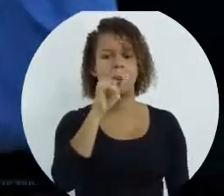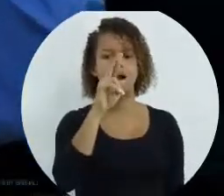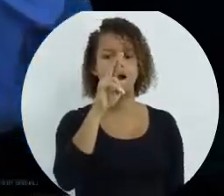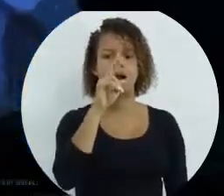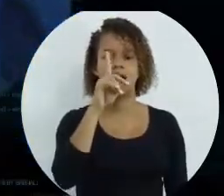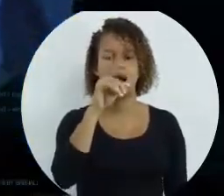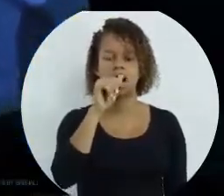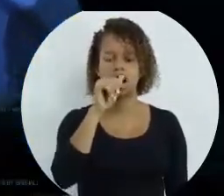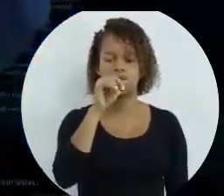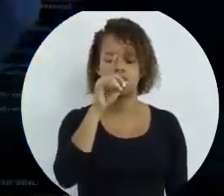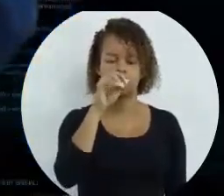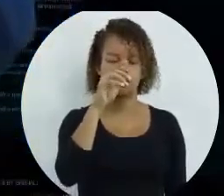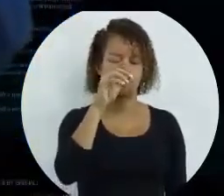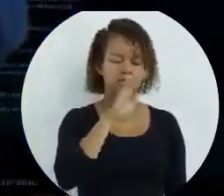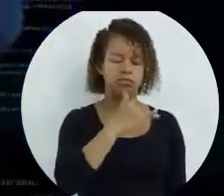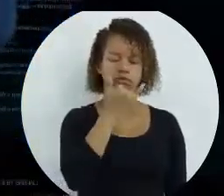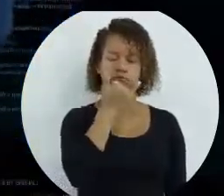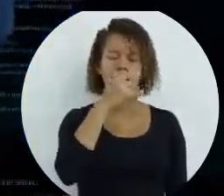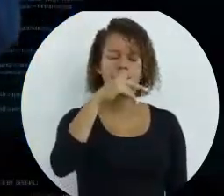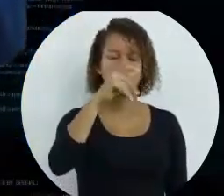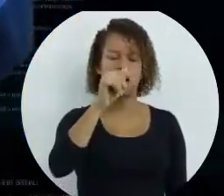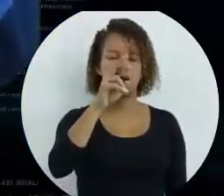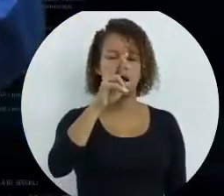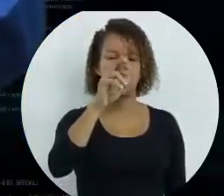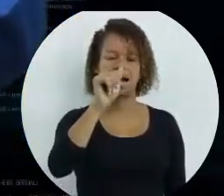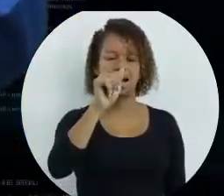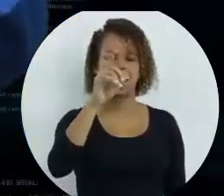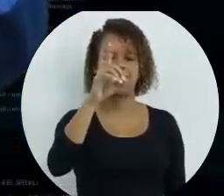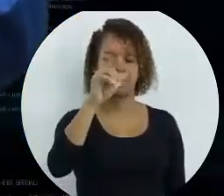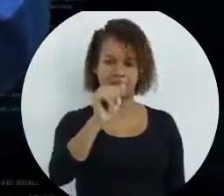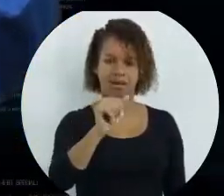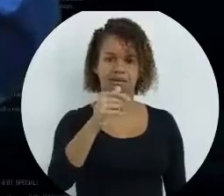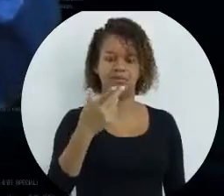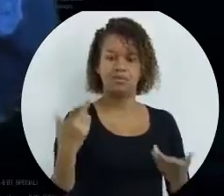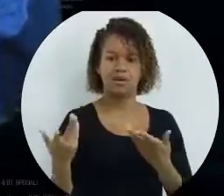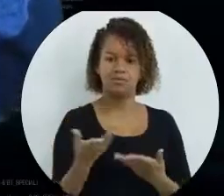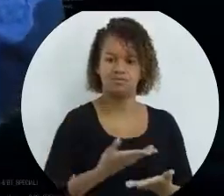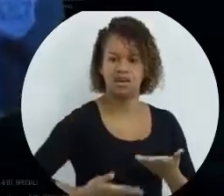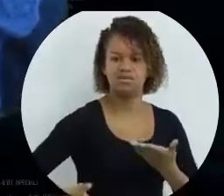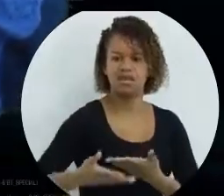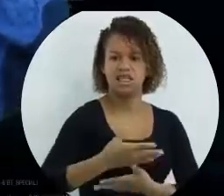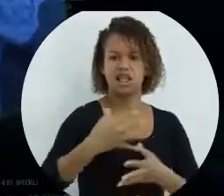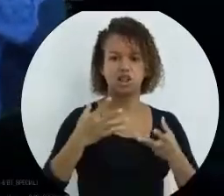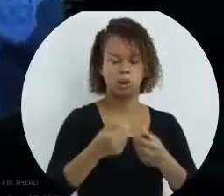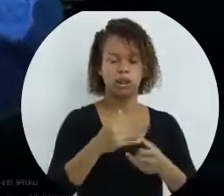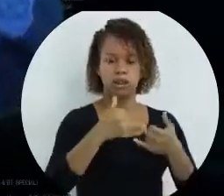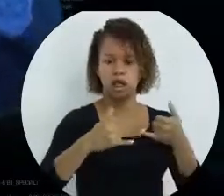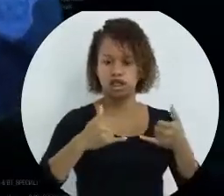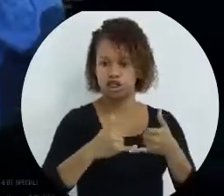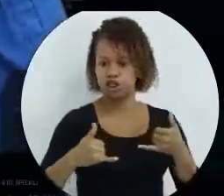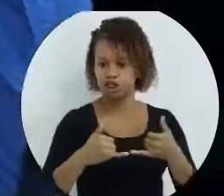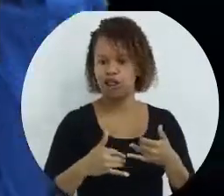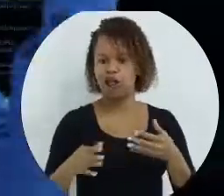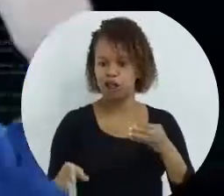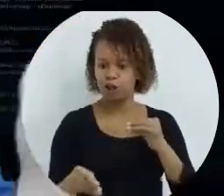a estrutura normal, ele vai a partir daquele ponto em diante. Então, ele vai fazer todas as linhas, incluindo a do